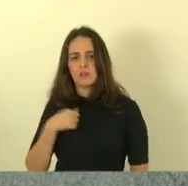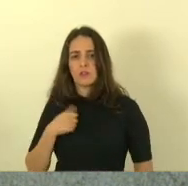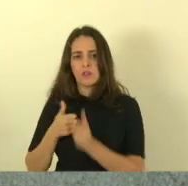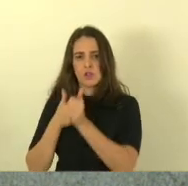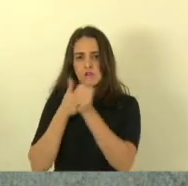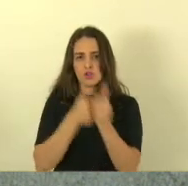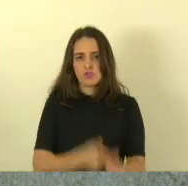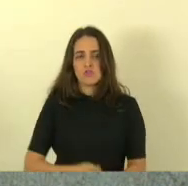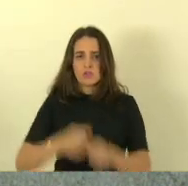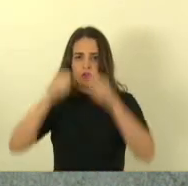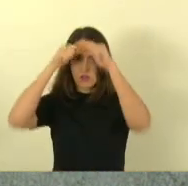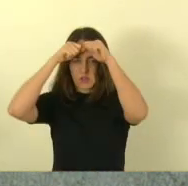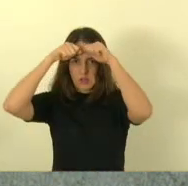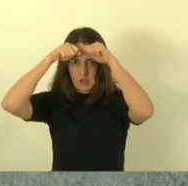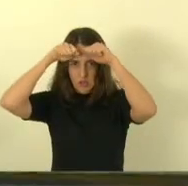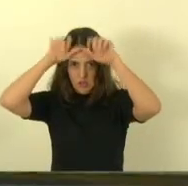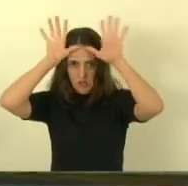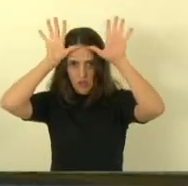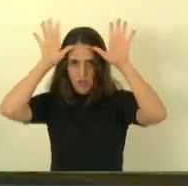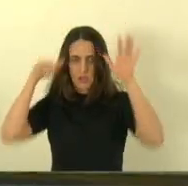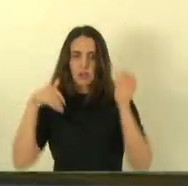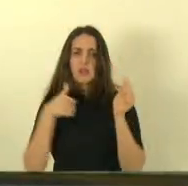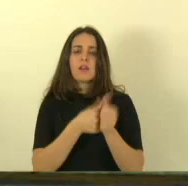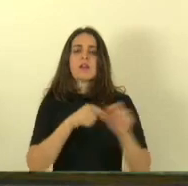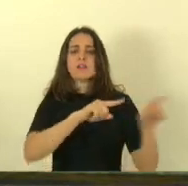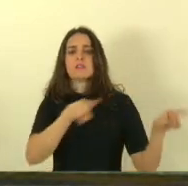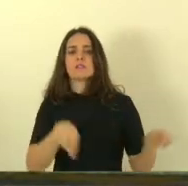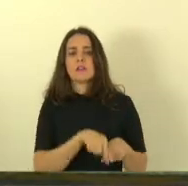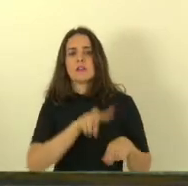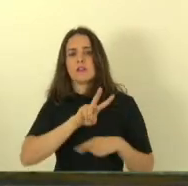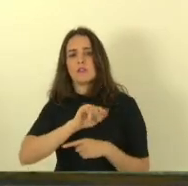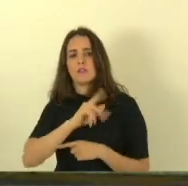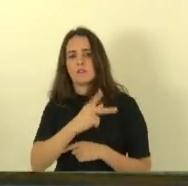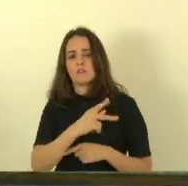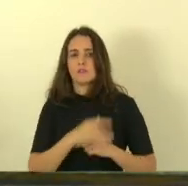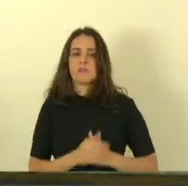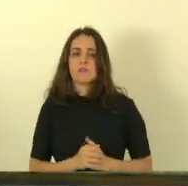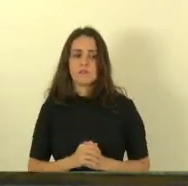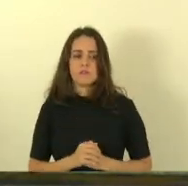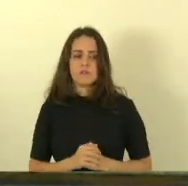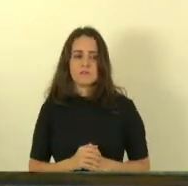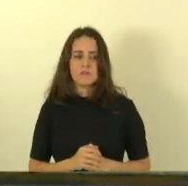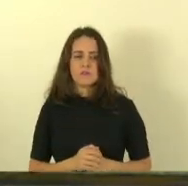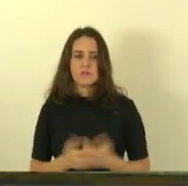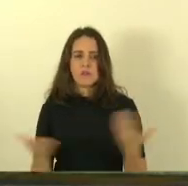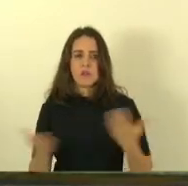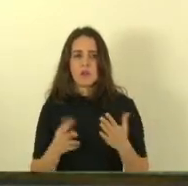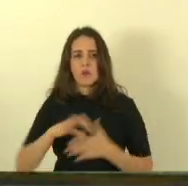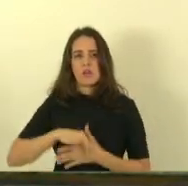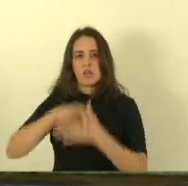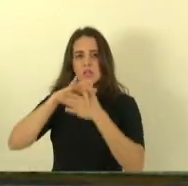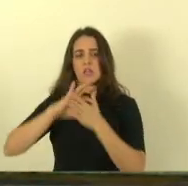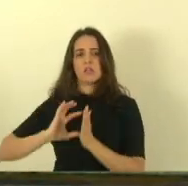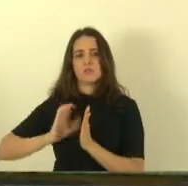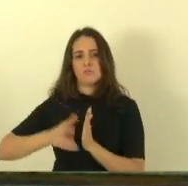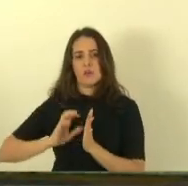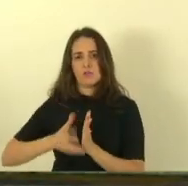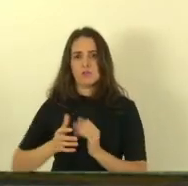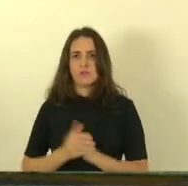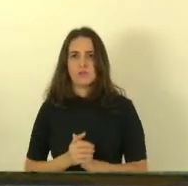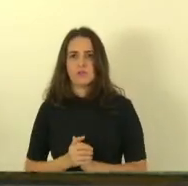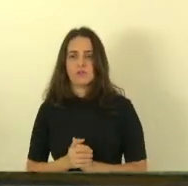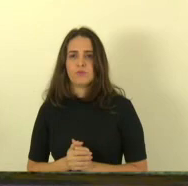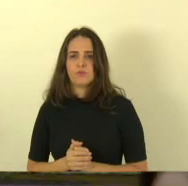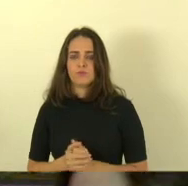até a sala VIP do grande expediente lideranças partidárias com a